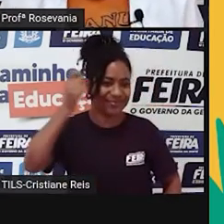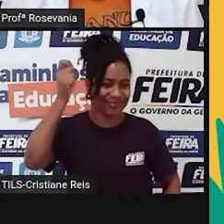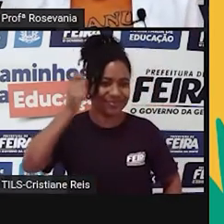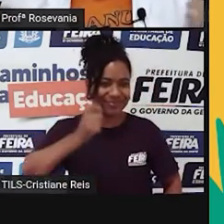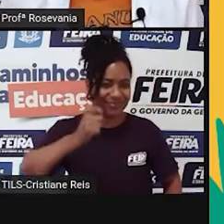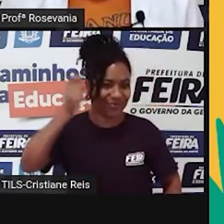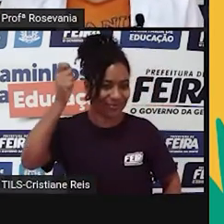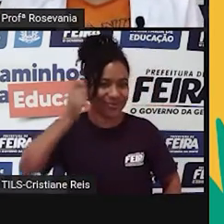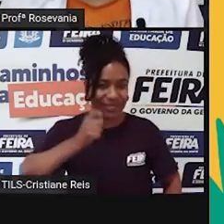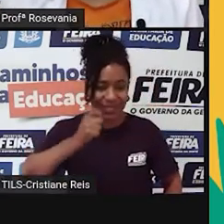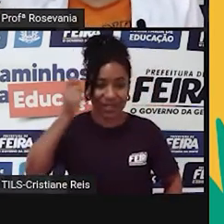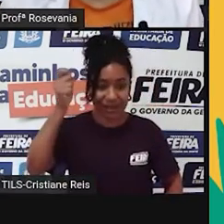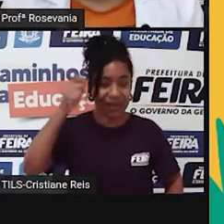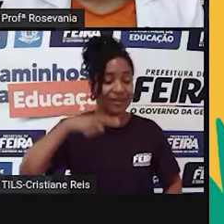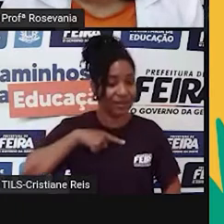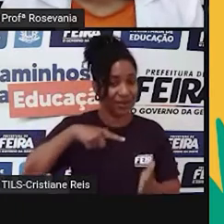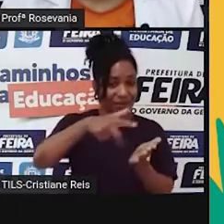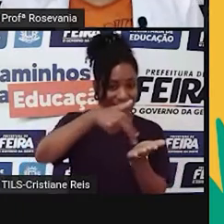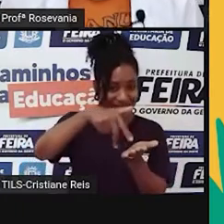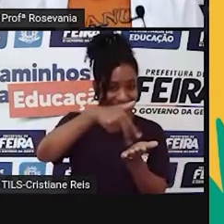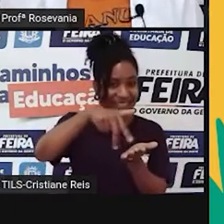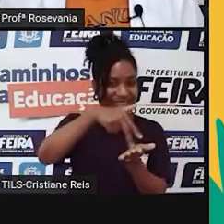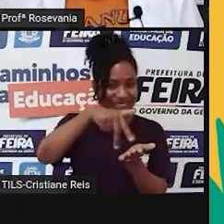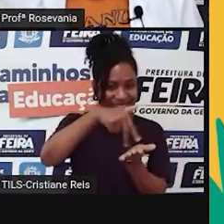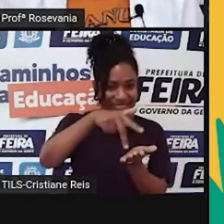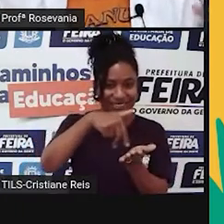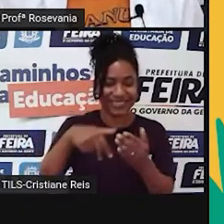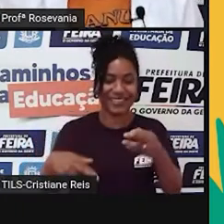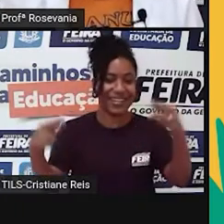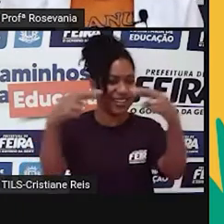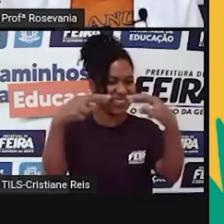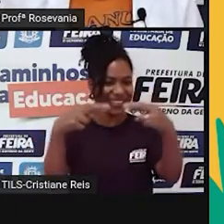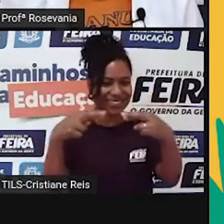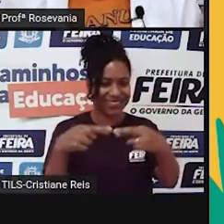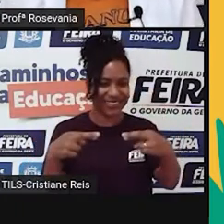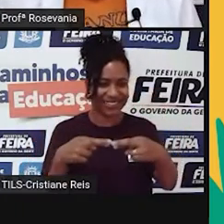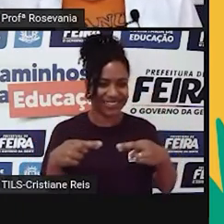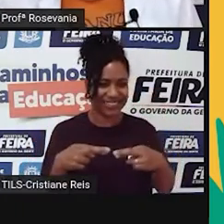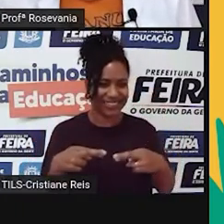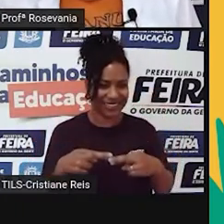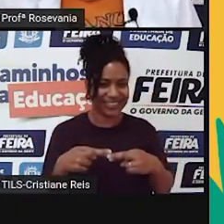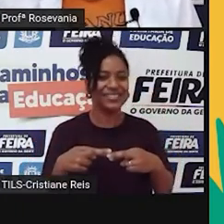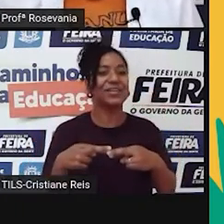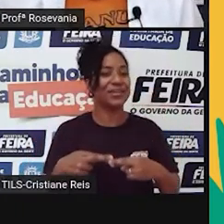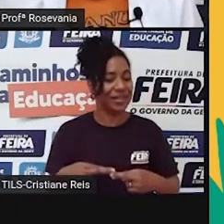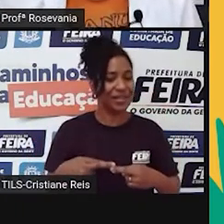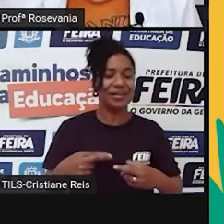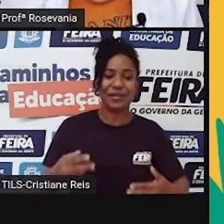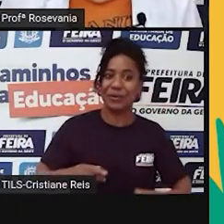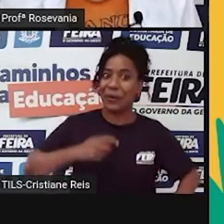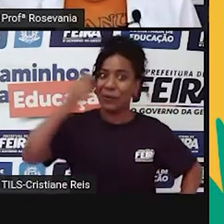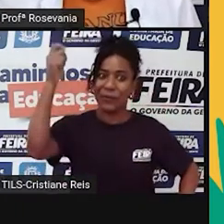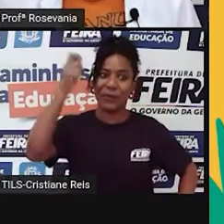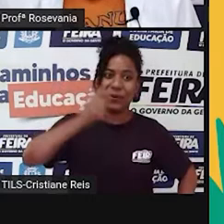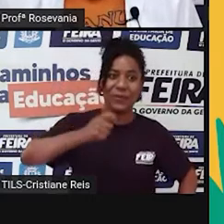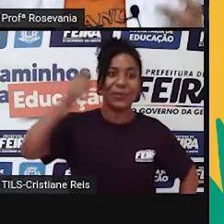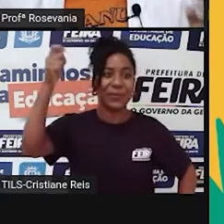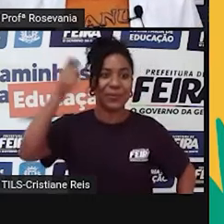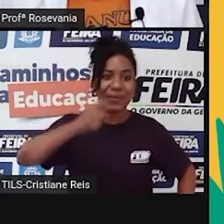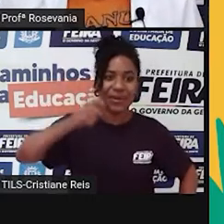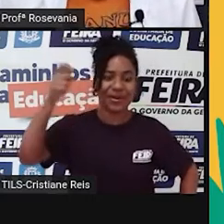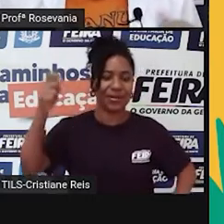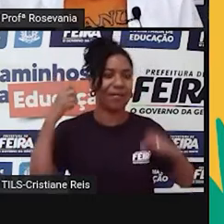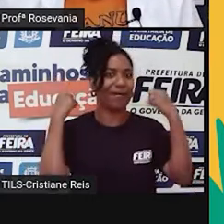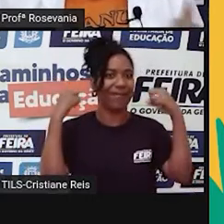ritmada e que não é para todo mundo, né, só para quem, além de ter ritmo, tem fôlego também, tem estrutura física